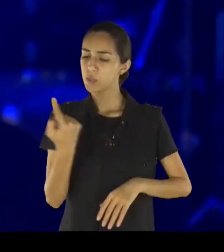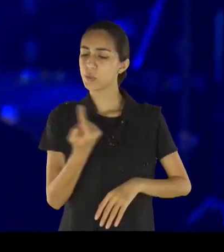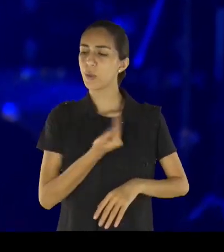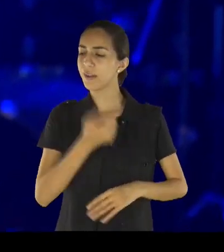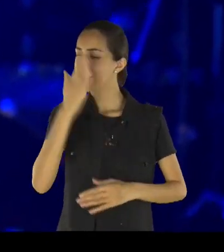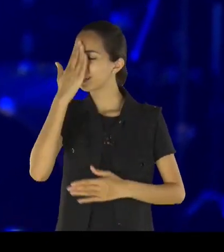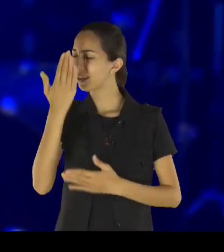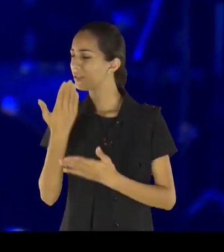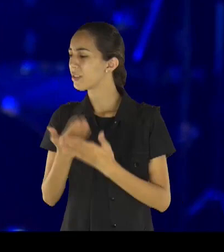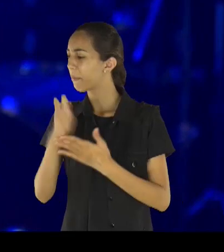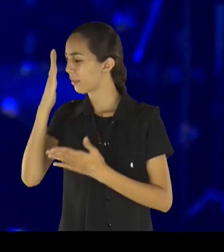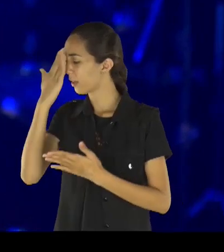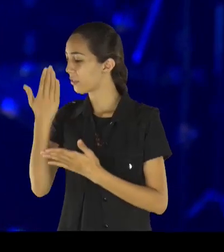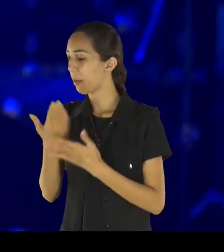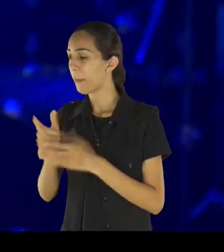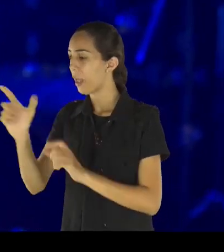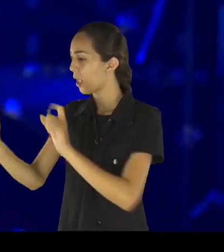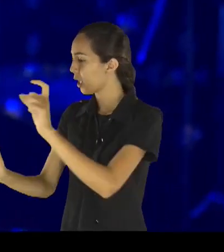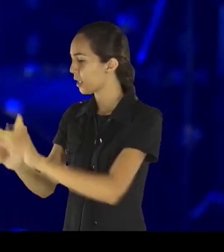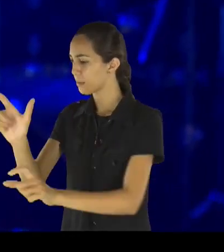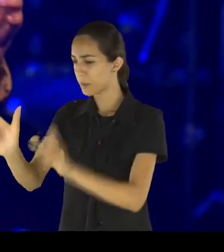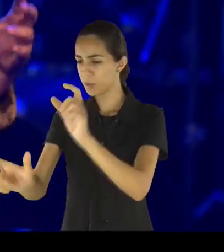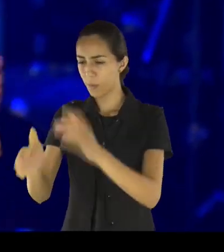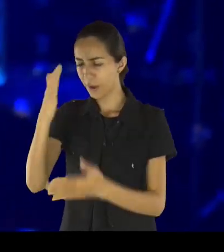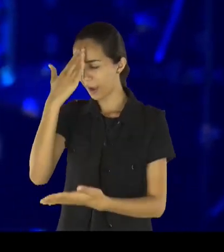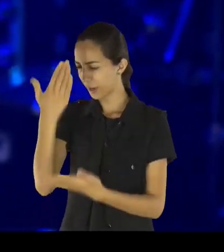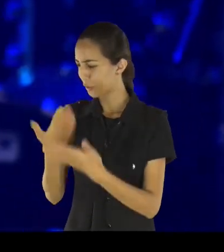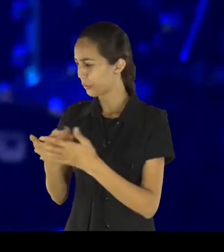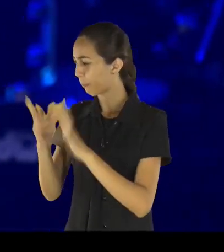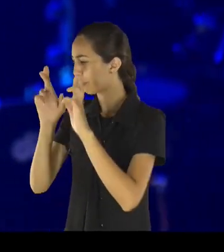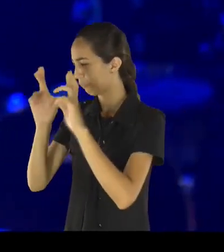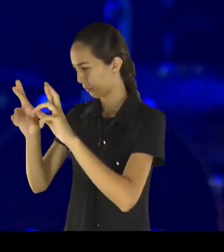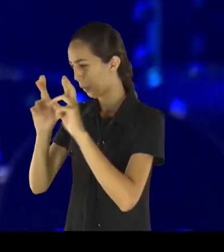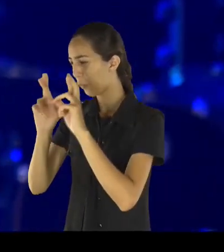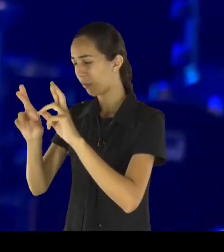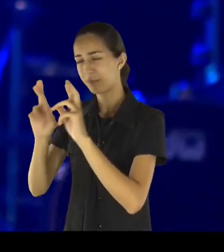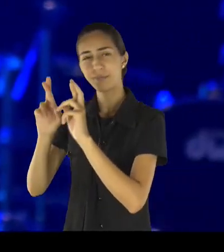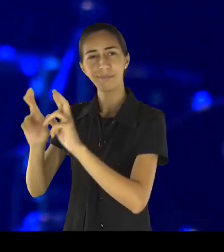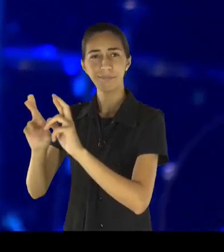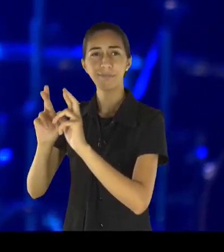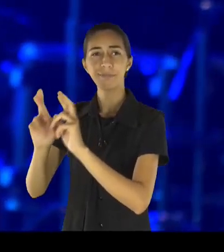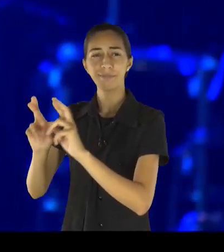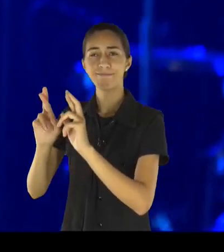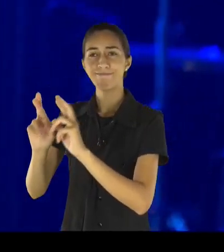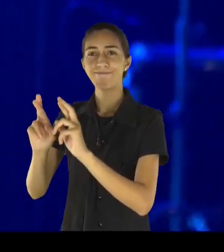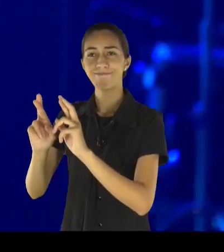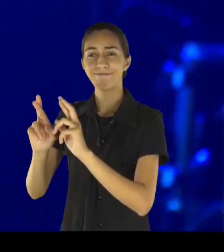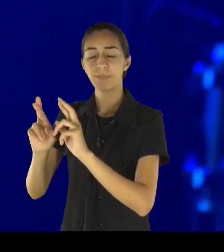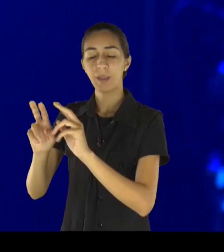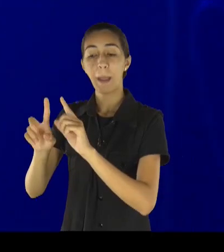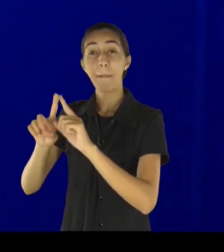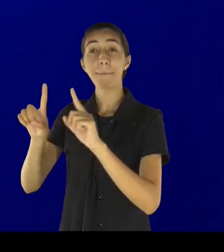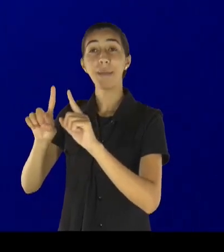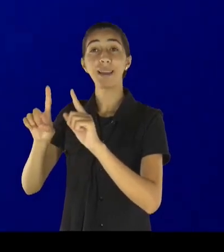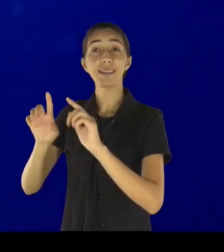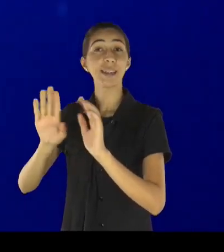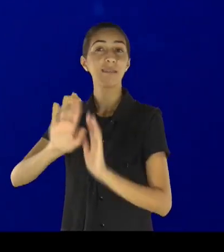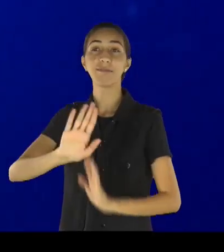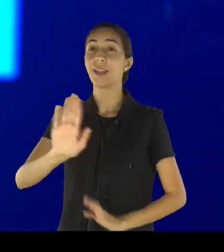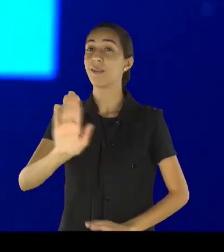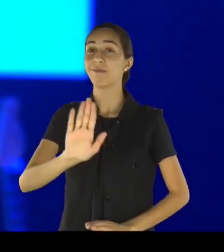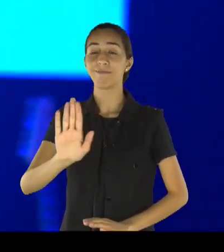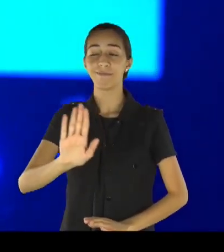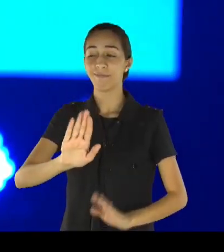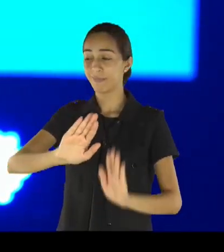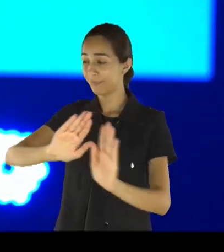mirabolante, não espera que o gerente do banco, vai te dar um empréstimo, espera no Senhor, confia